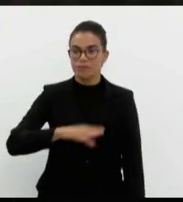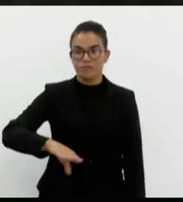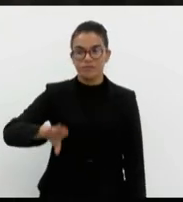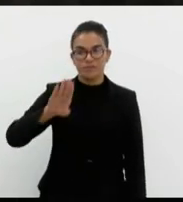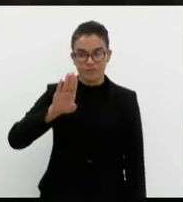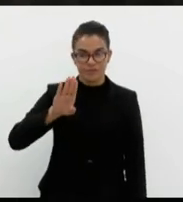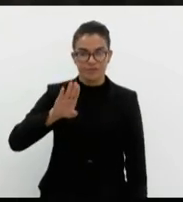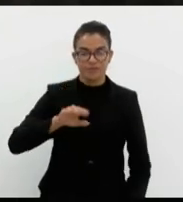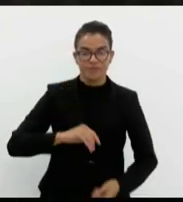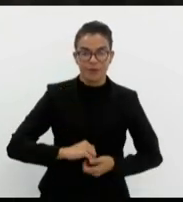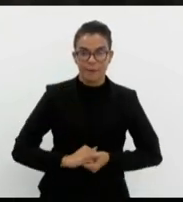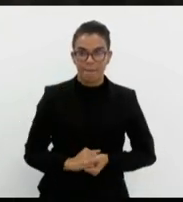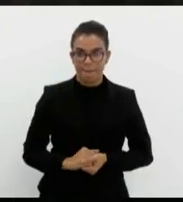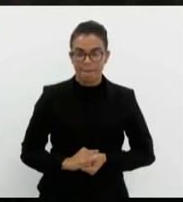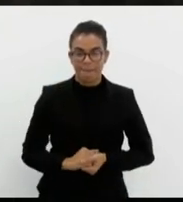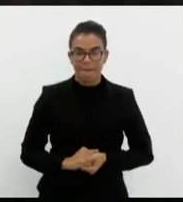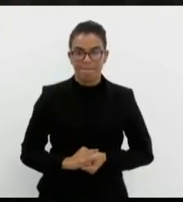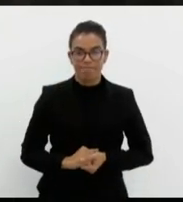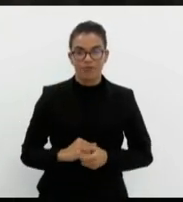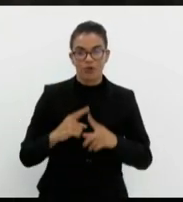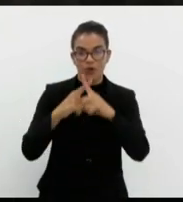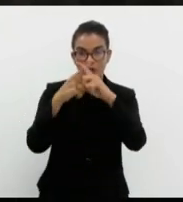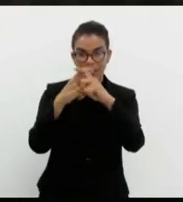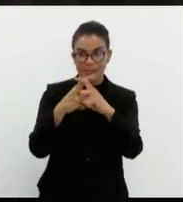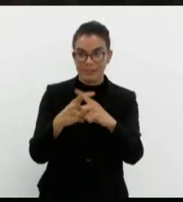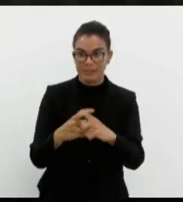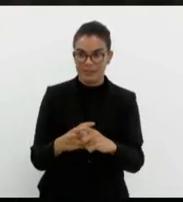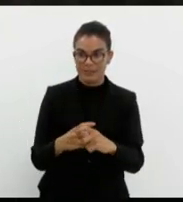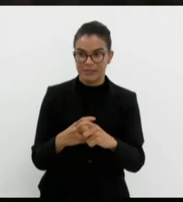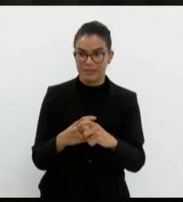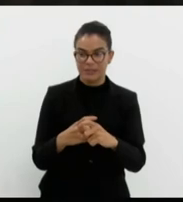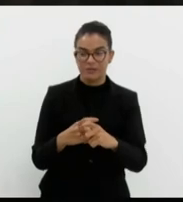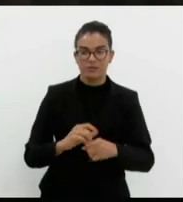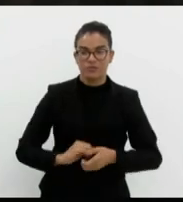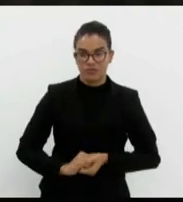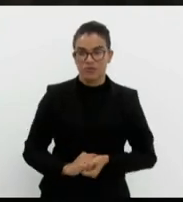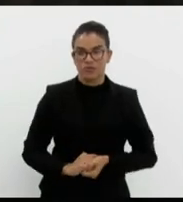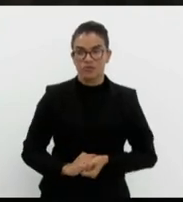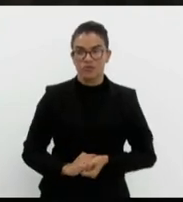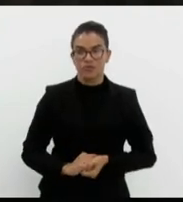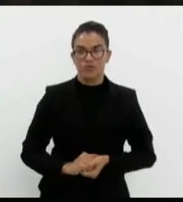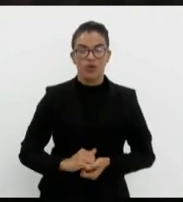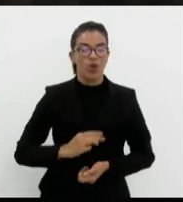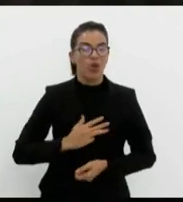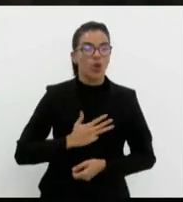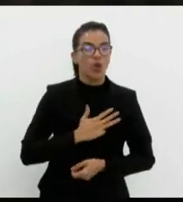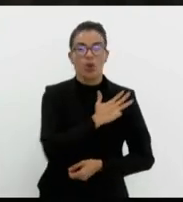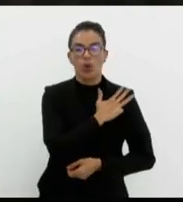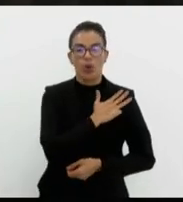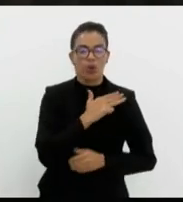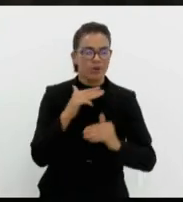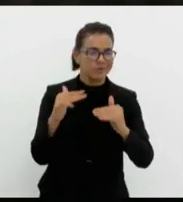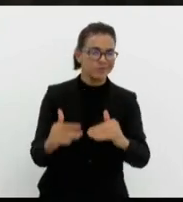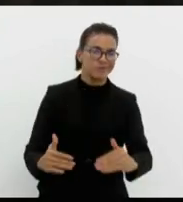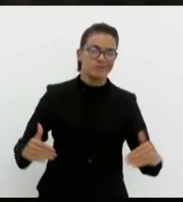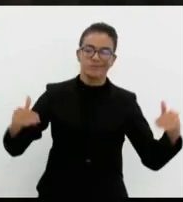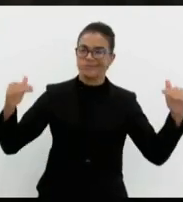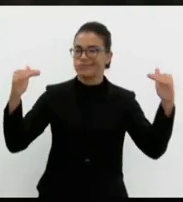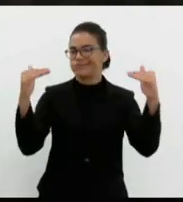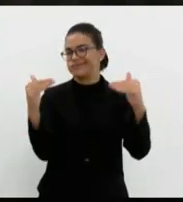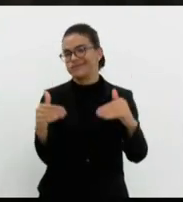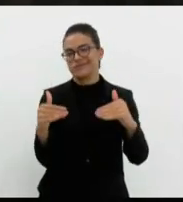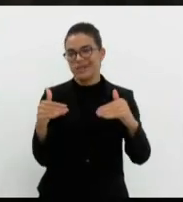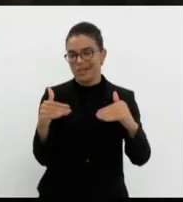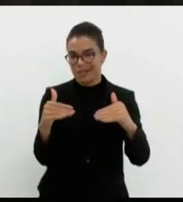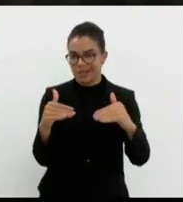simpatizantes do nazismo, Lula superou todos os limites